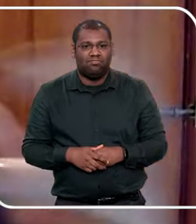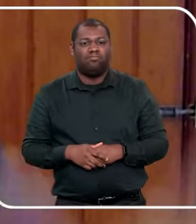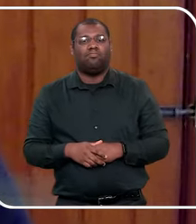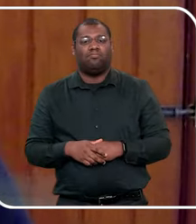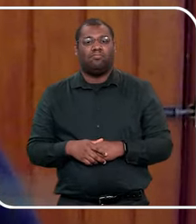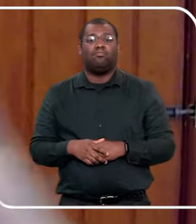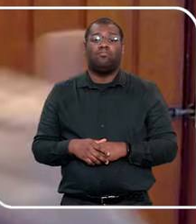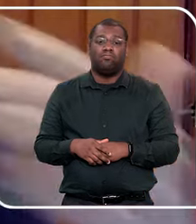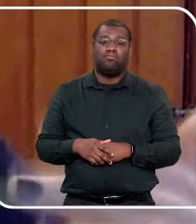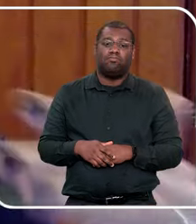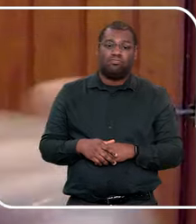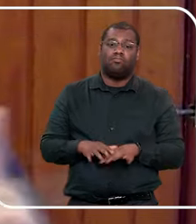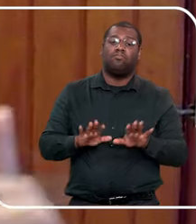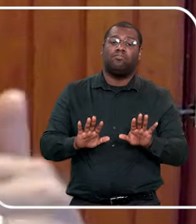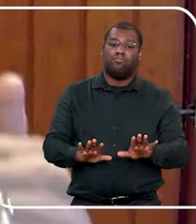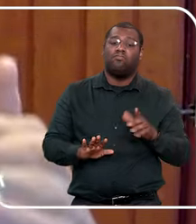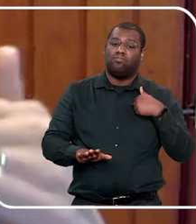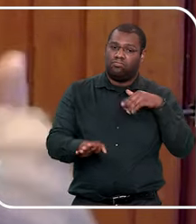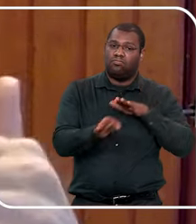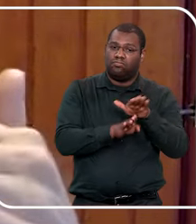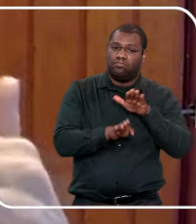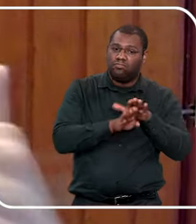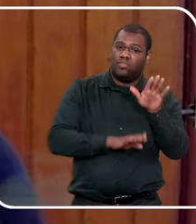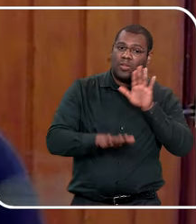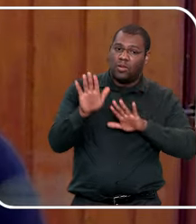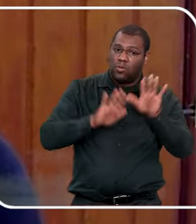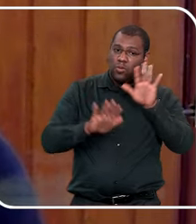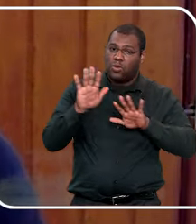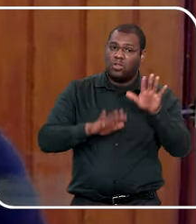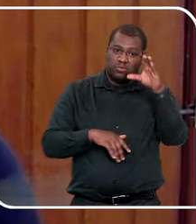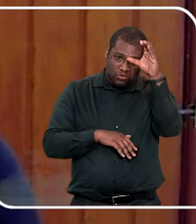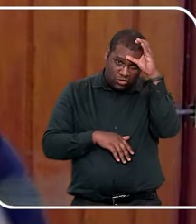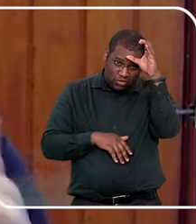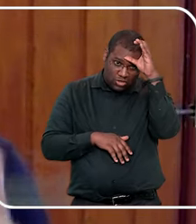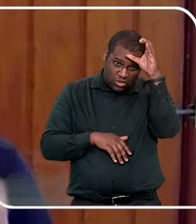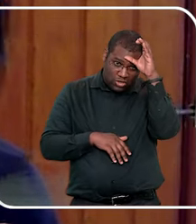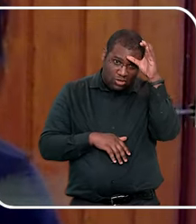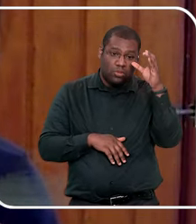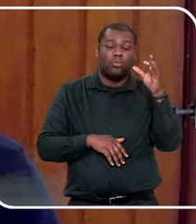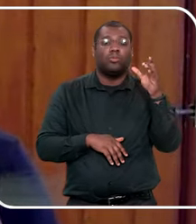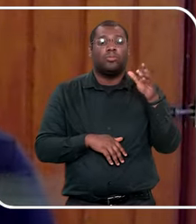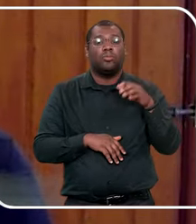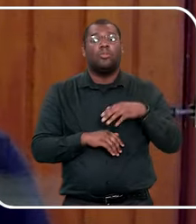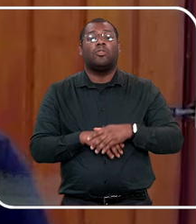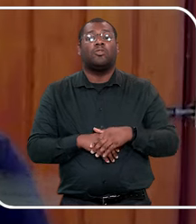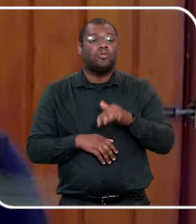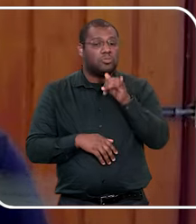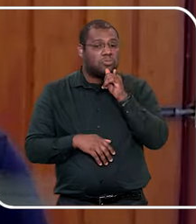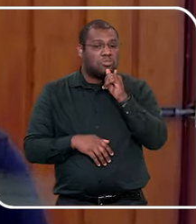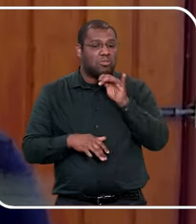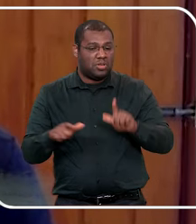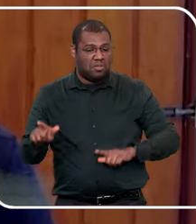porta aberta, não deixa isso, toma cuidado com o tio, com a tia, eu já vi primos, de 14, que aí tem, já,